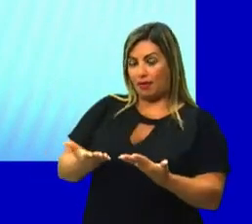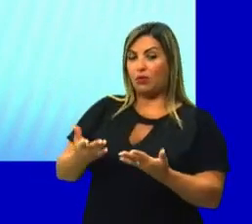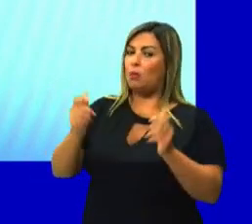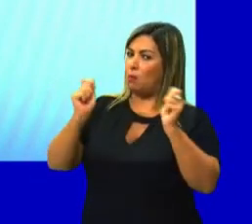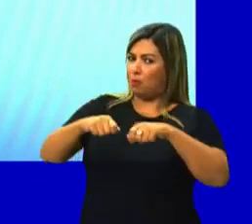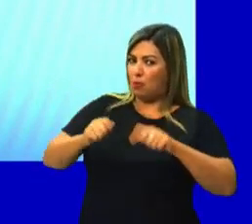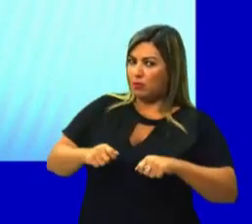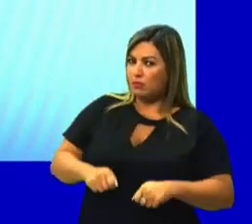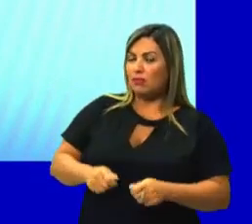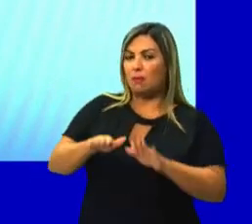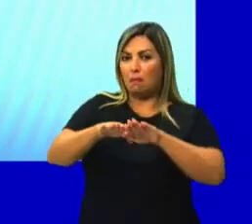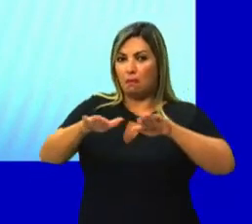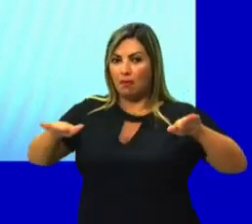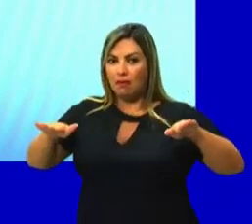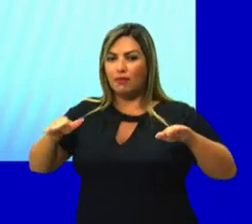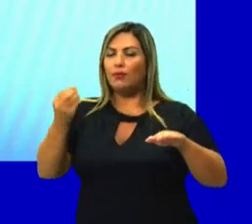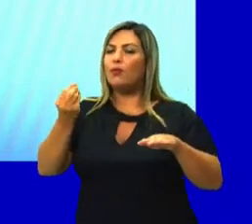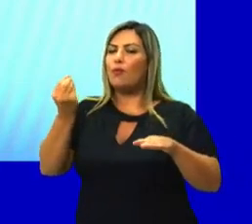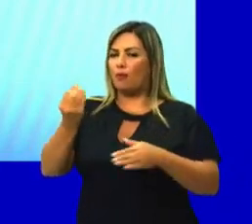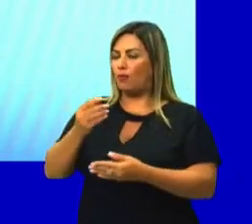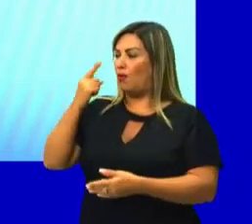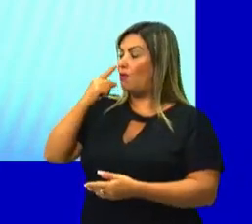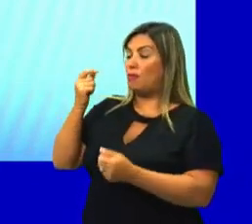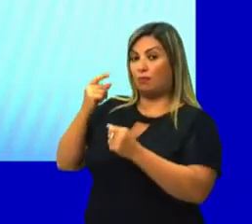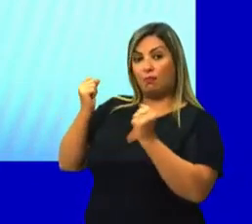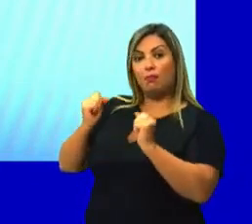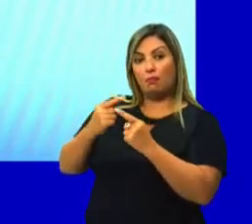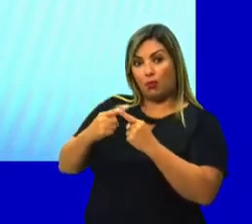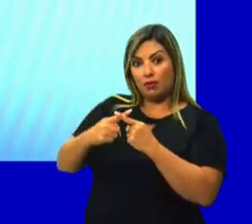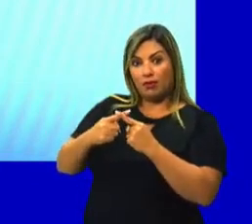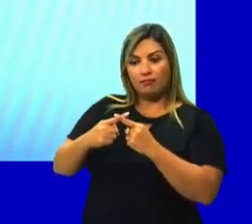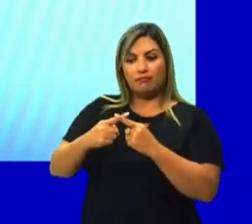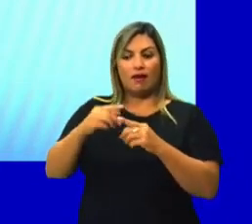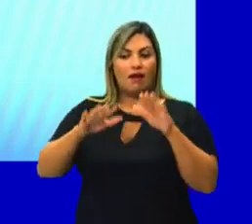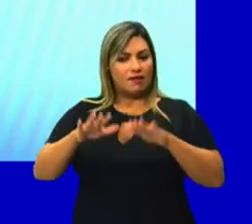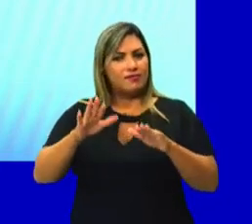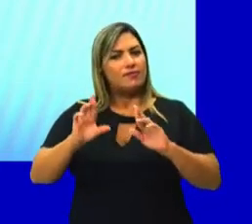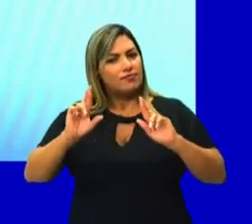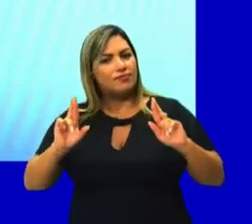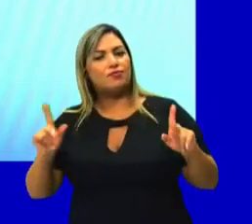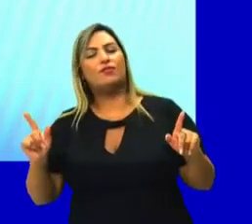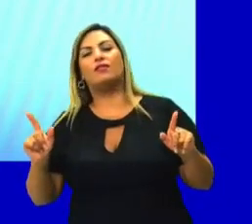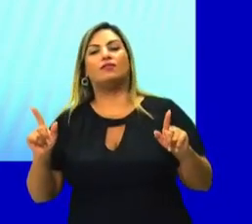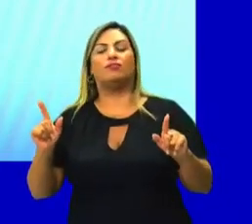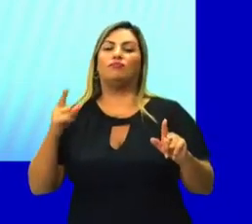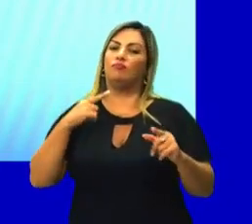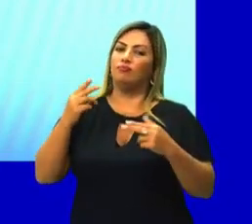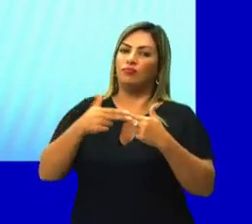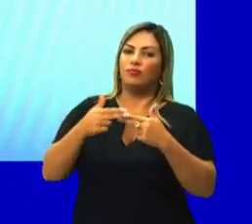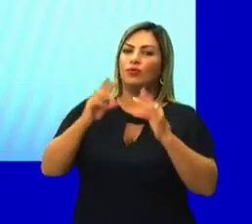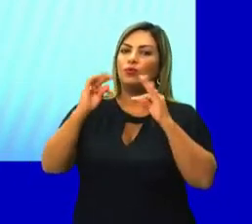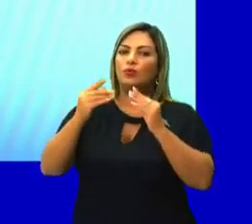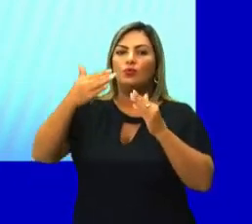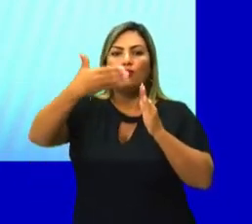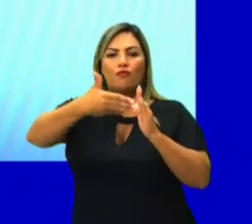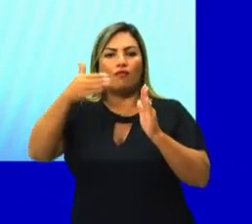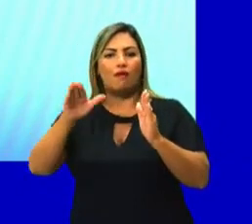possibilidades de planificações. Por quê? Porque pode não ser assim. Desde que eu contemple todas as